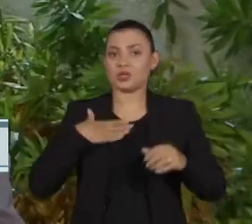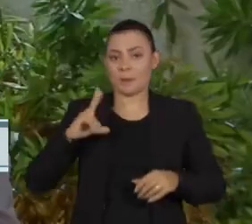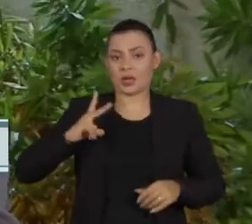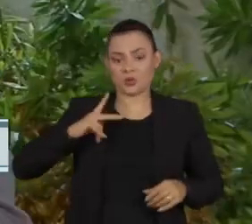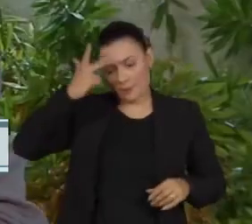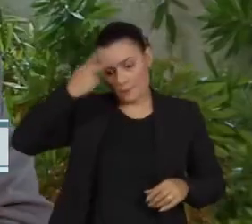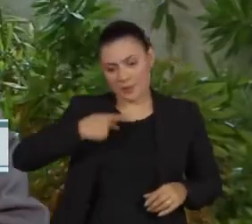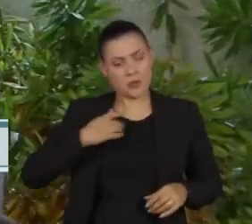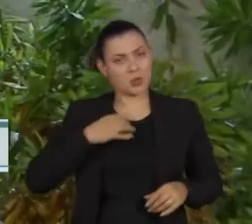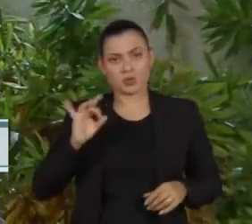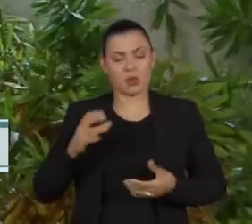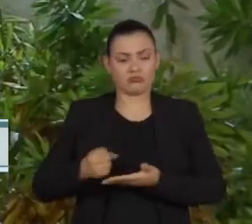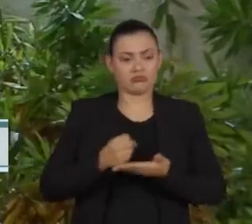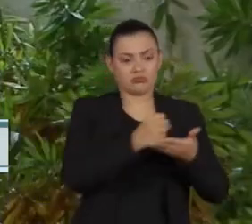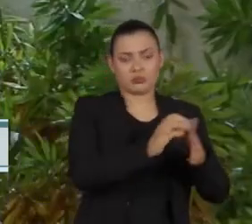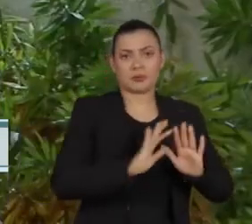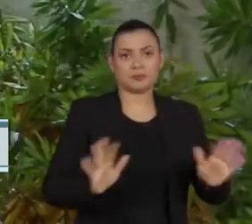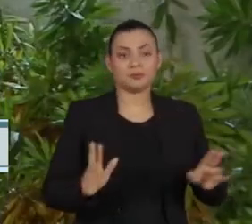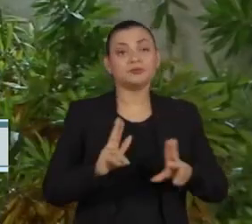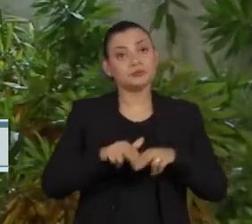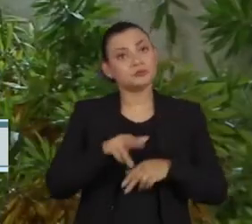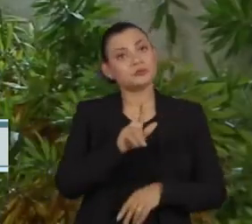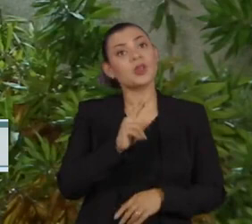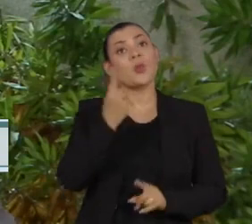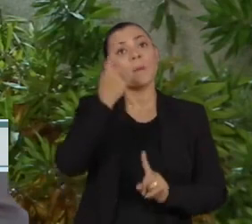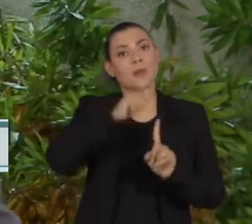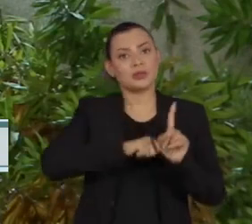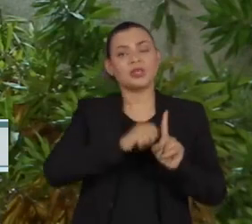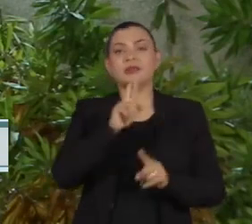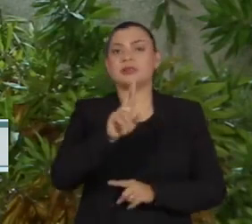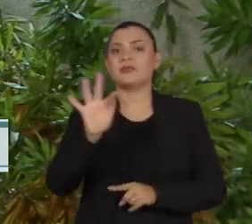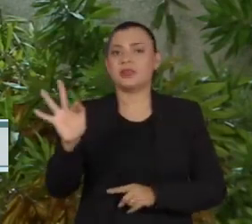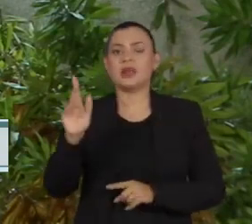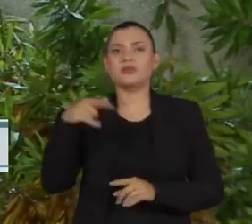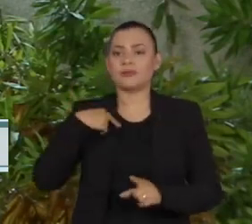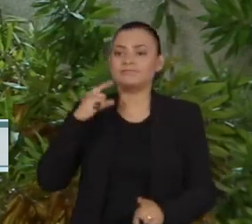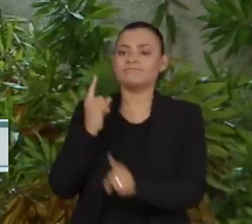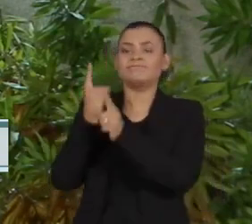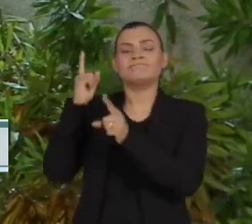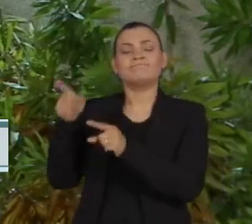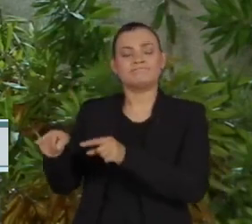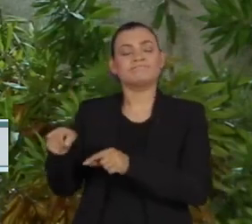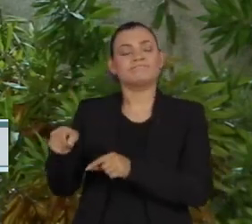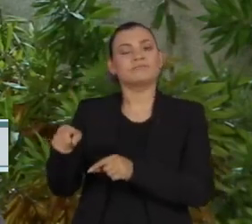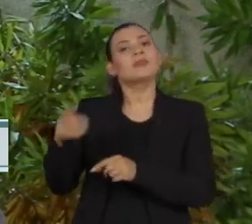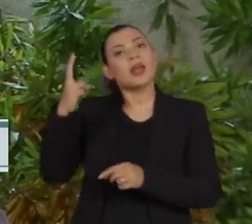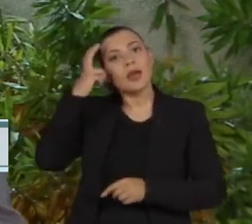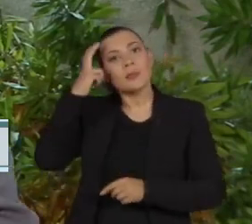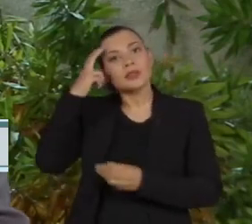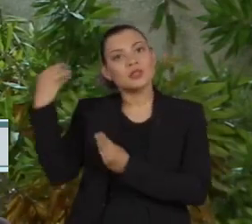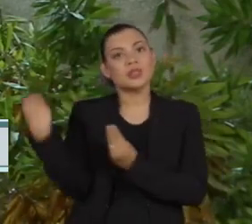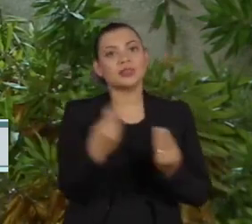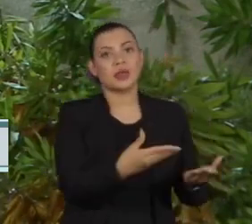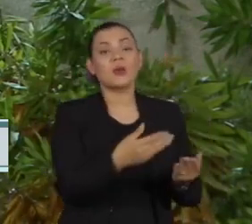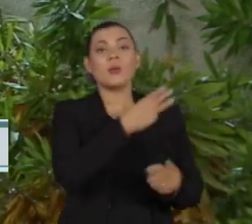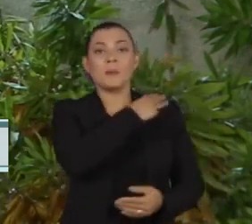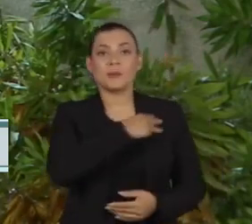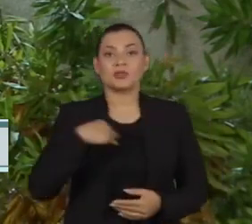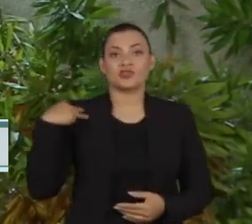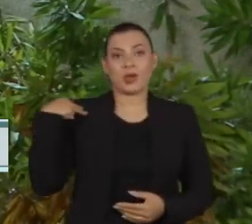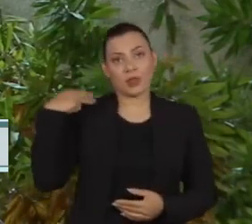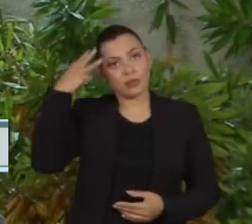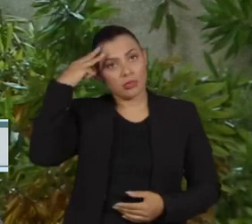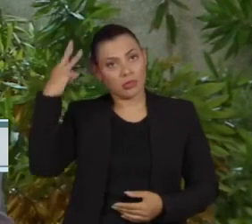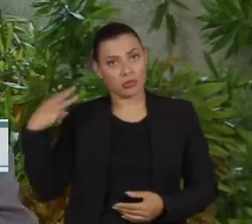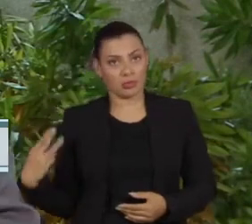pessoal. Pouco mais de um mês depois da Receita Federal apreender um conjunto de joias dadas pela Arábia Saudita, a então primeira-dama Michele